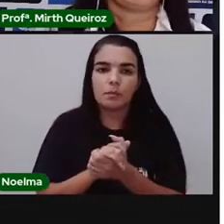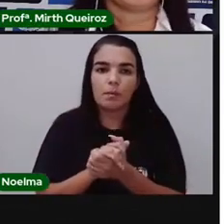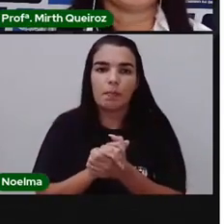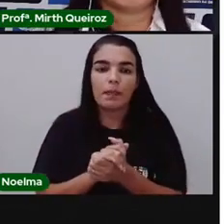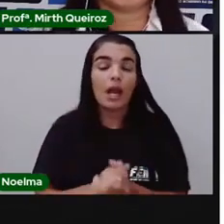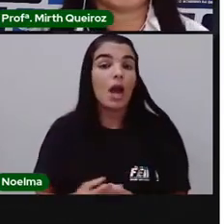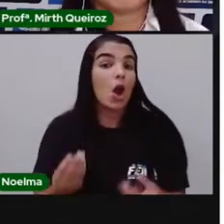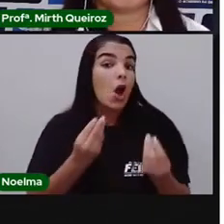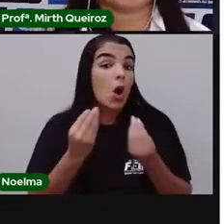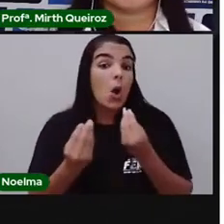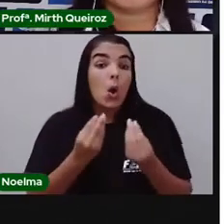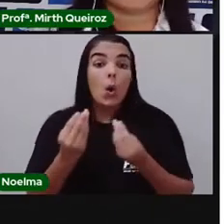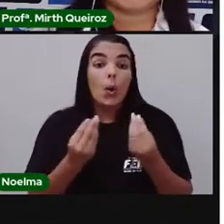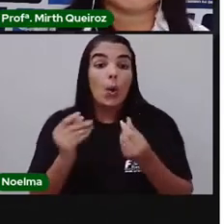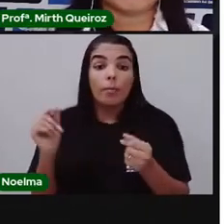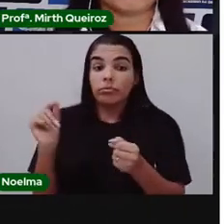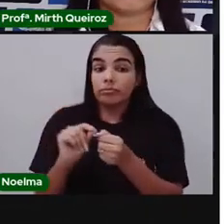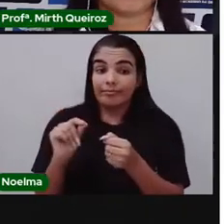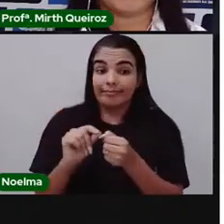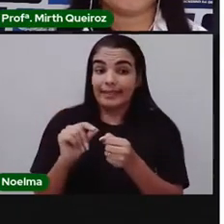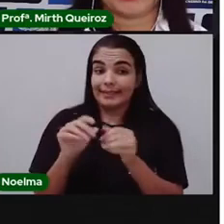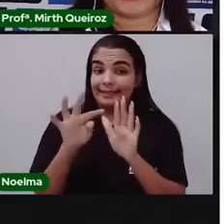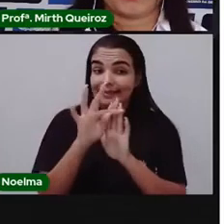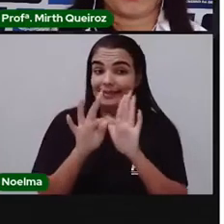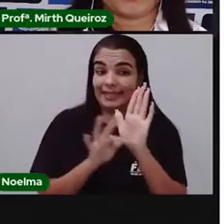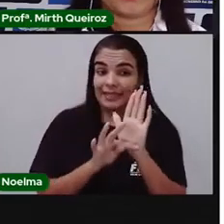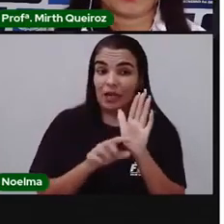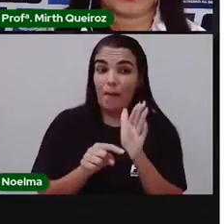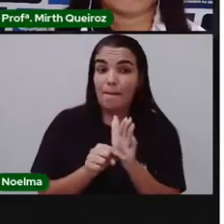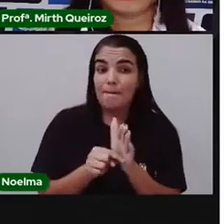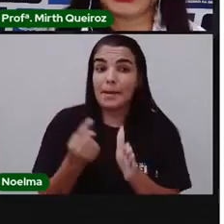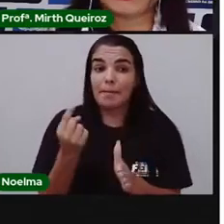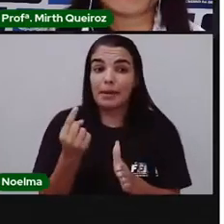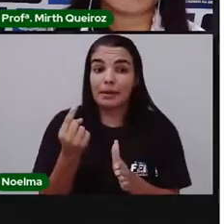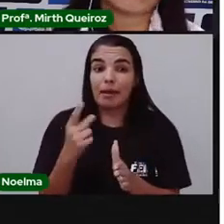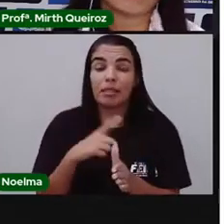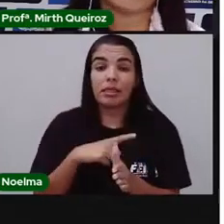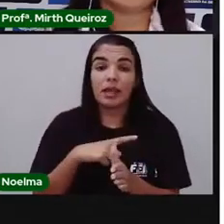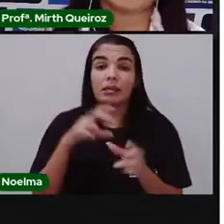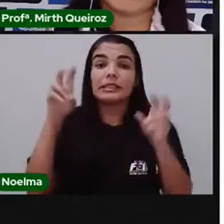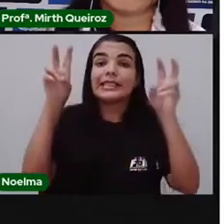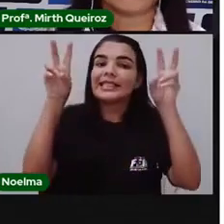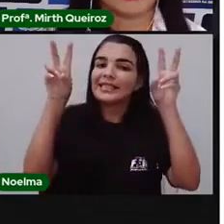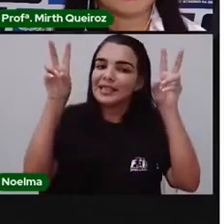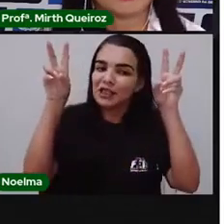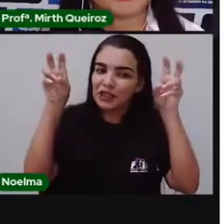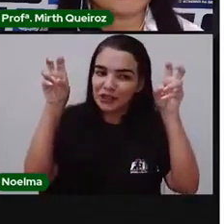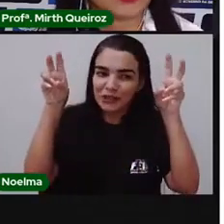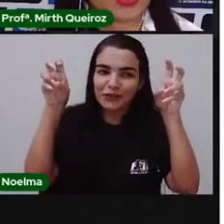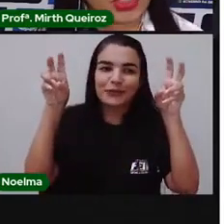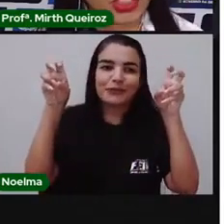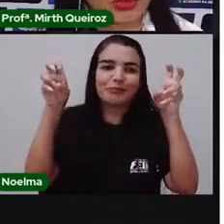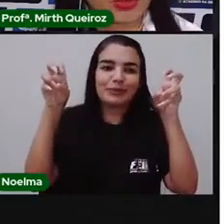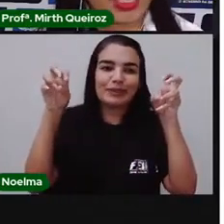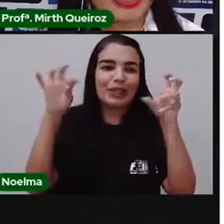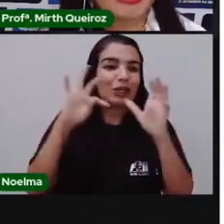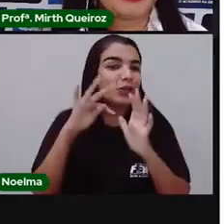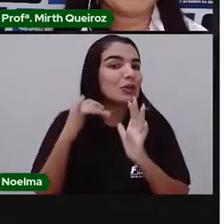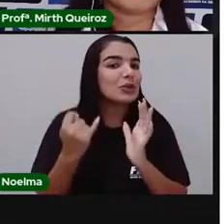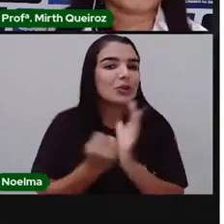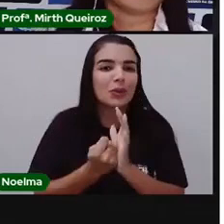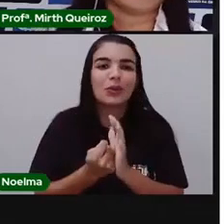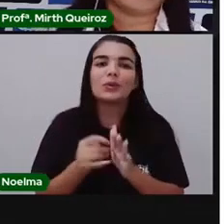Na produção de texto, o que é preciso? Primeiro, um título. Todo texto, ele tem um título.